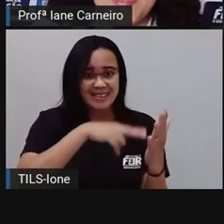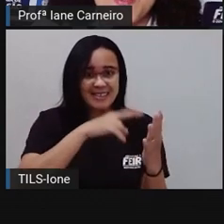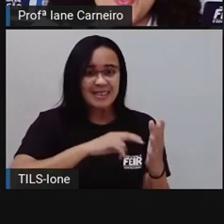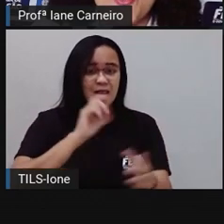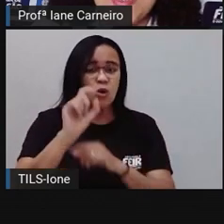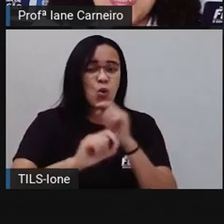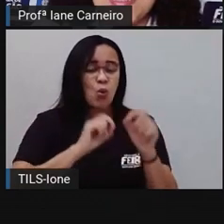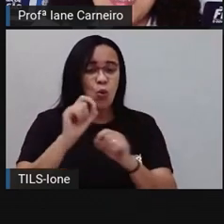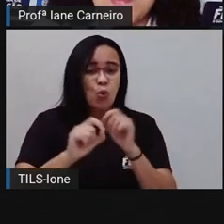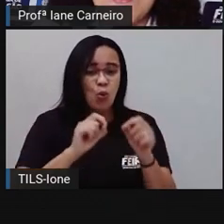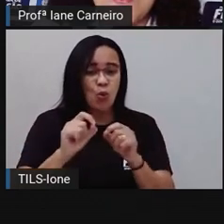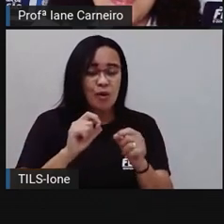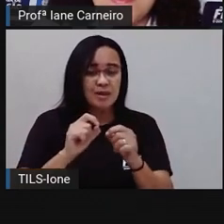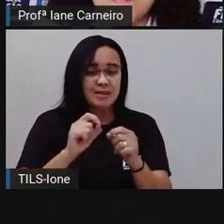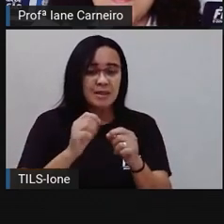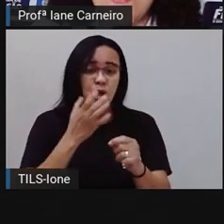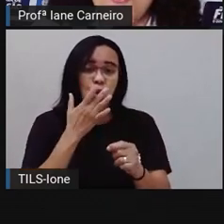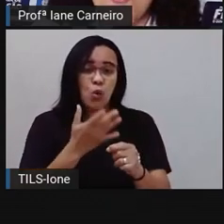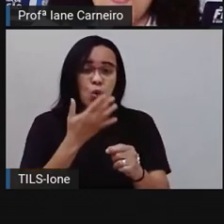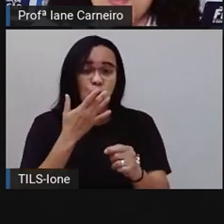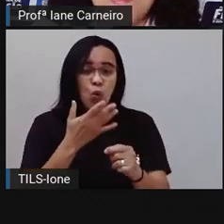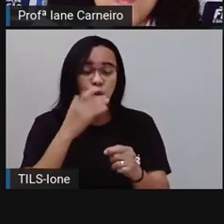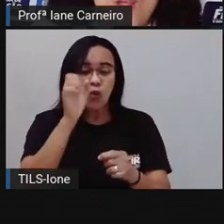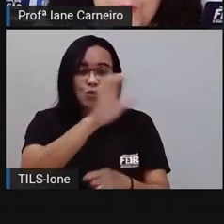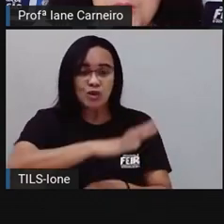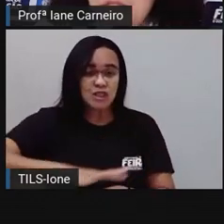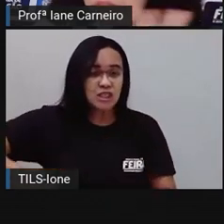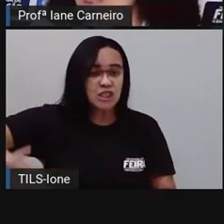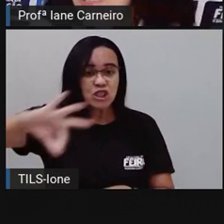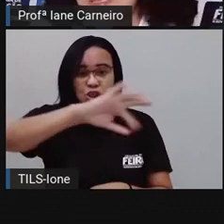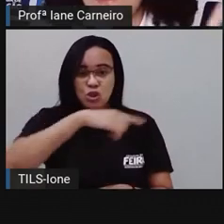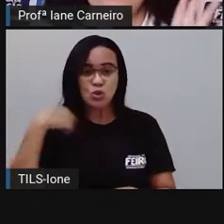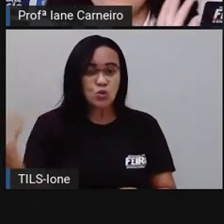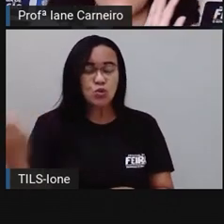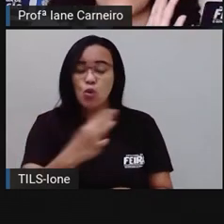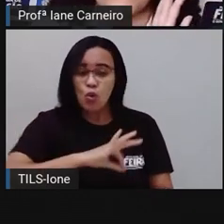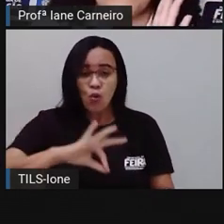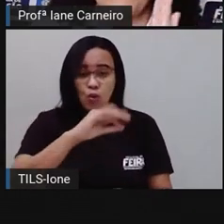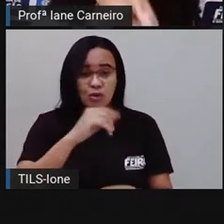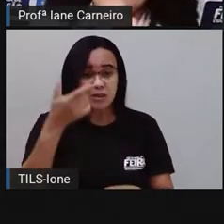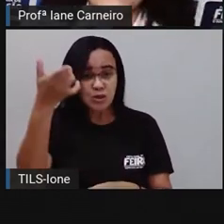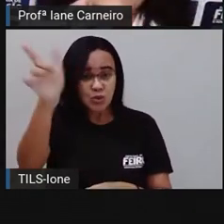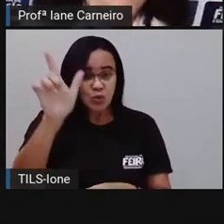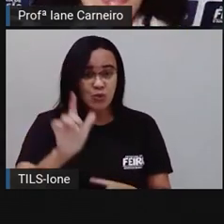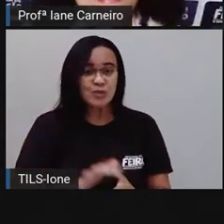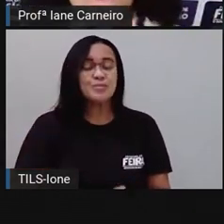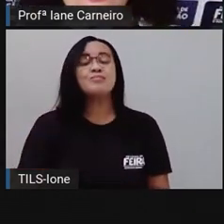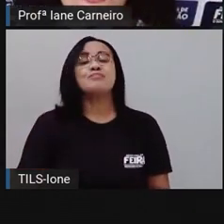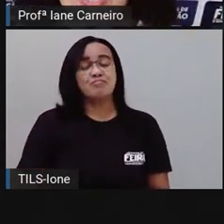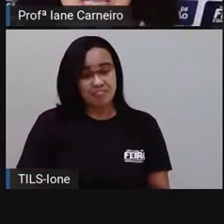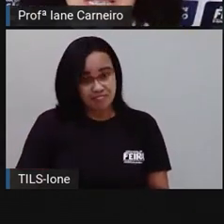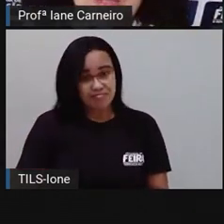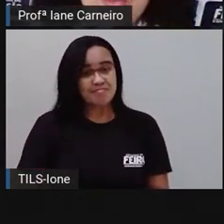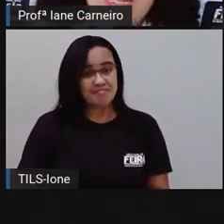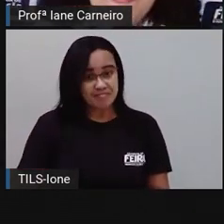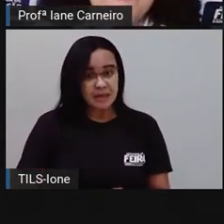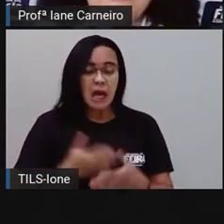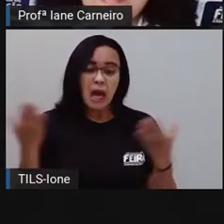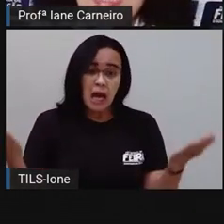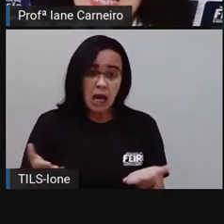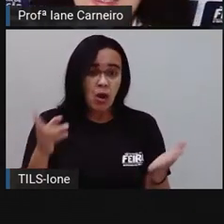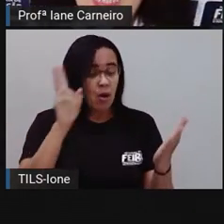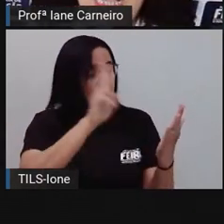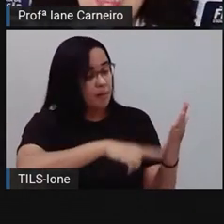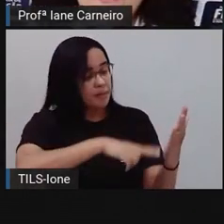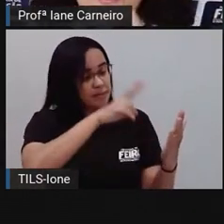todas as outras cores. Tem todas as cores agora, tá bom? E aí, pra gente fazer a leitura, a gente